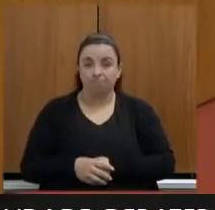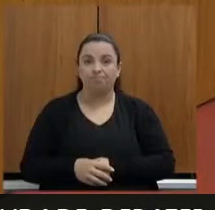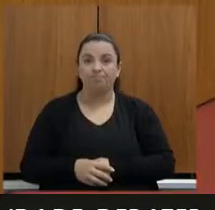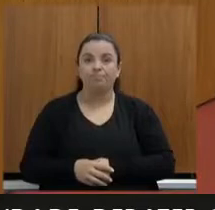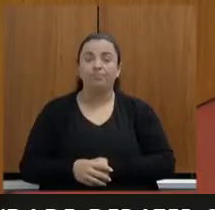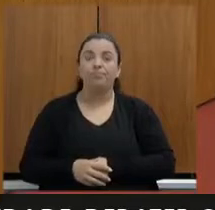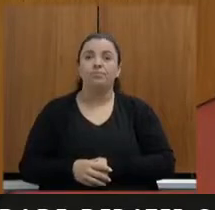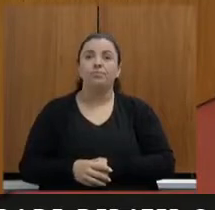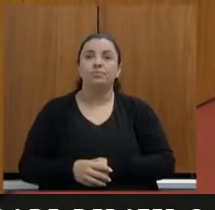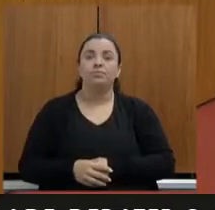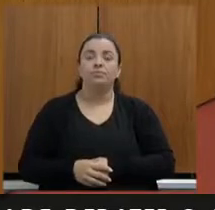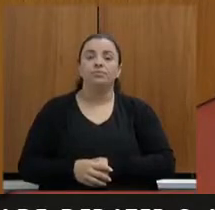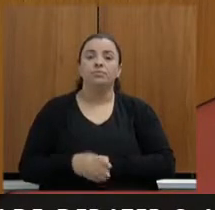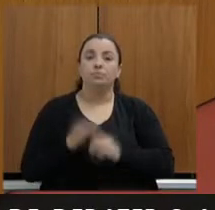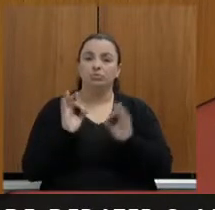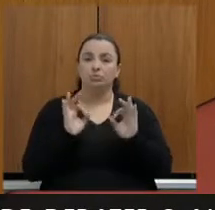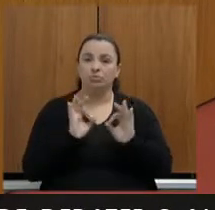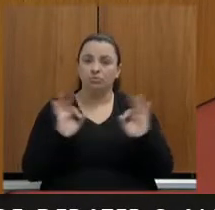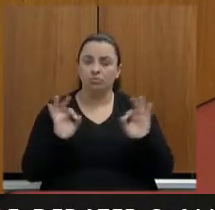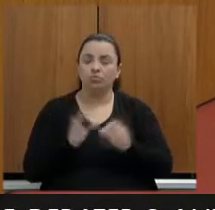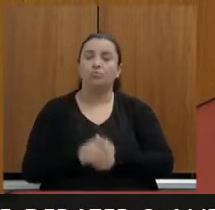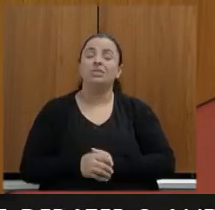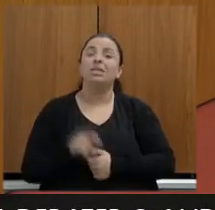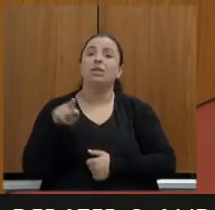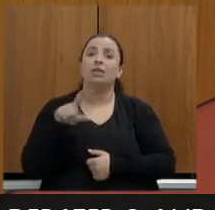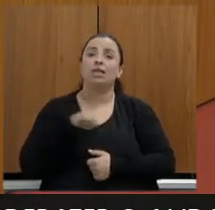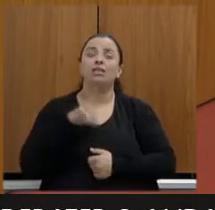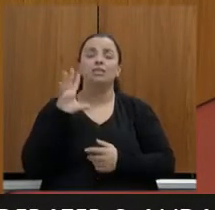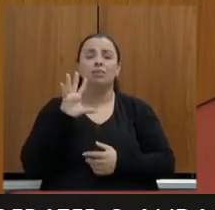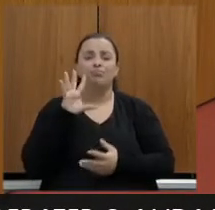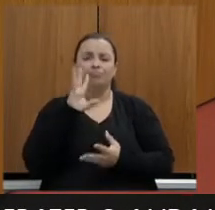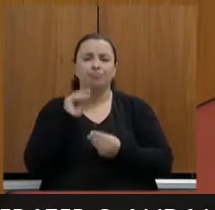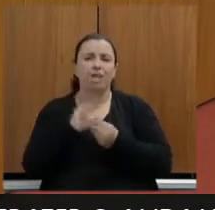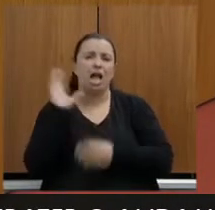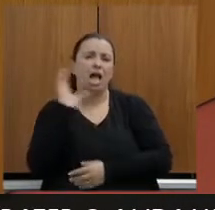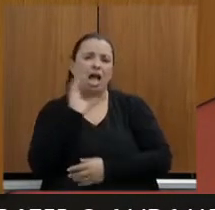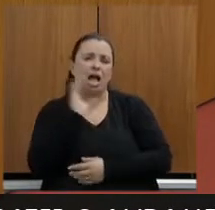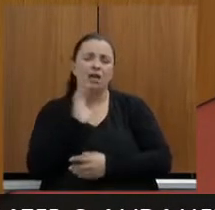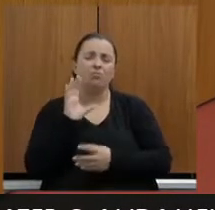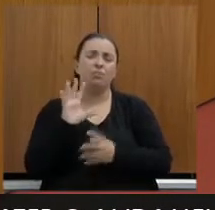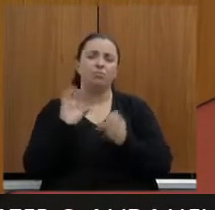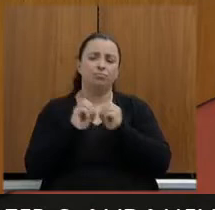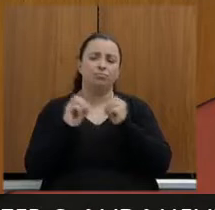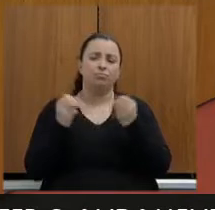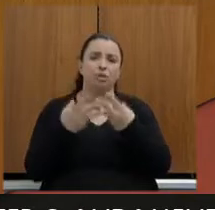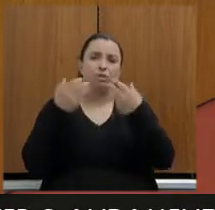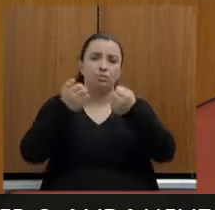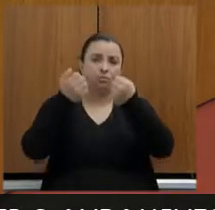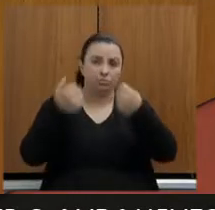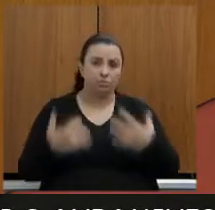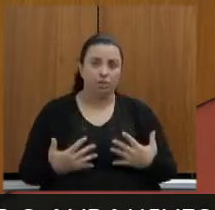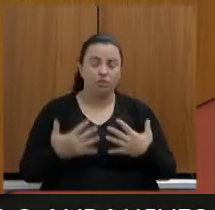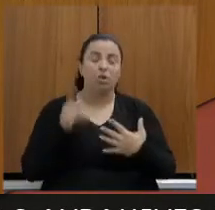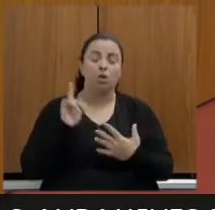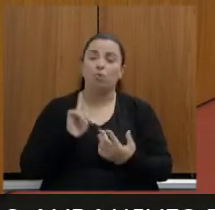Então, nós trouxemos essa breve apresentação, cujo objetivo é